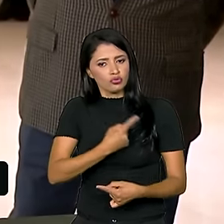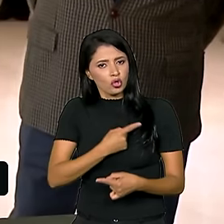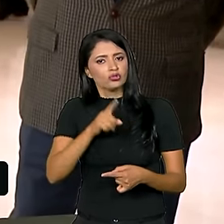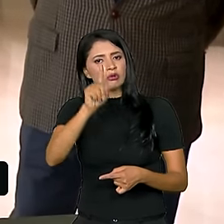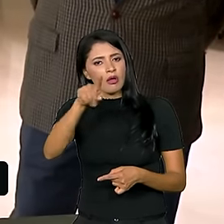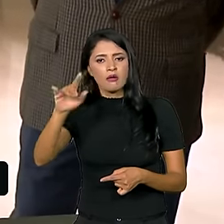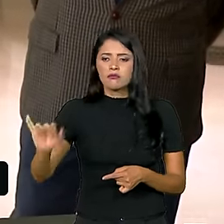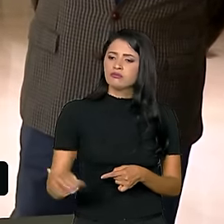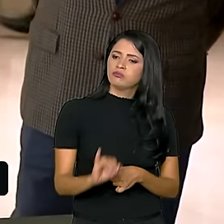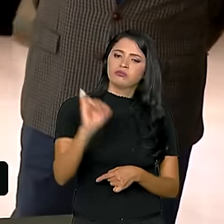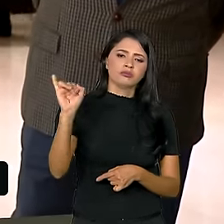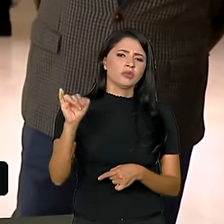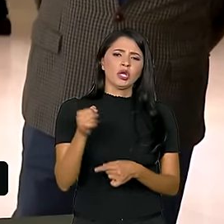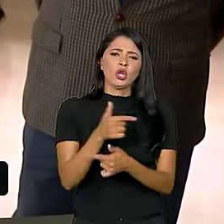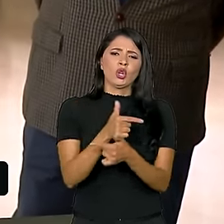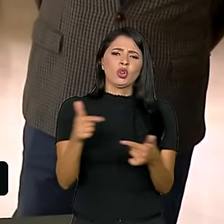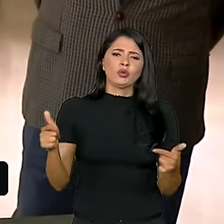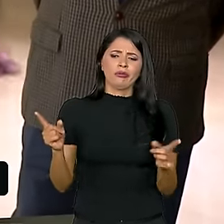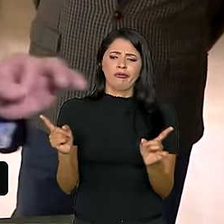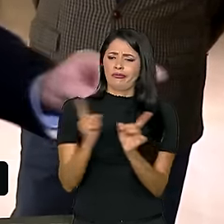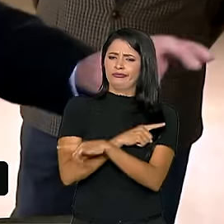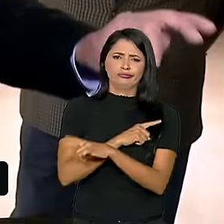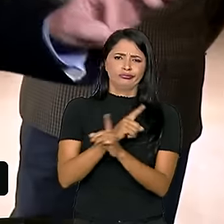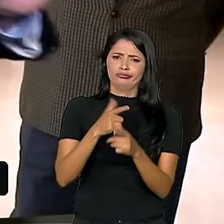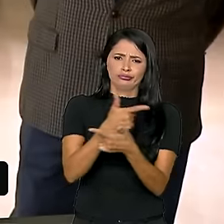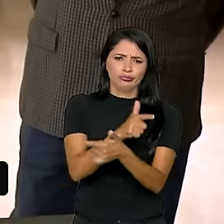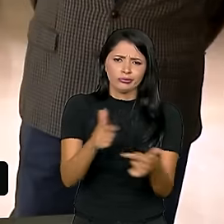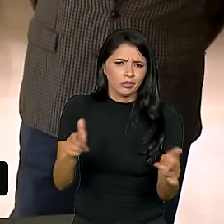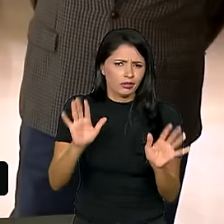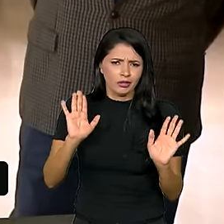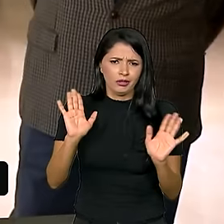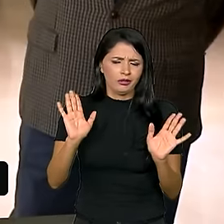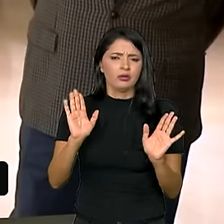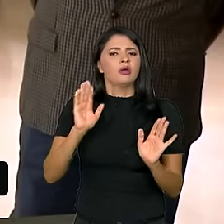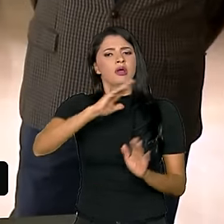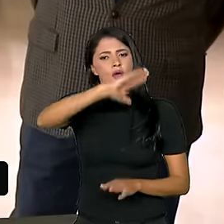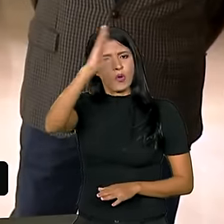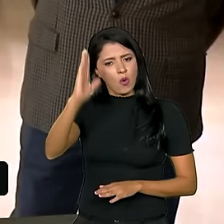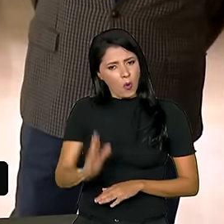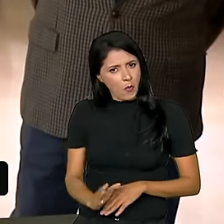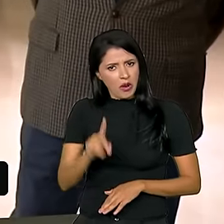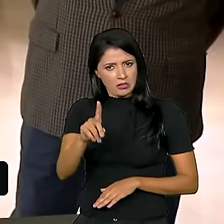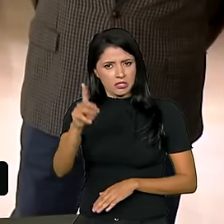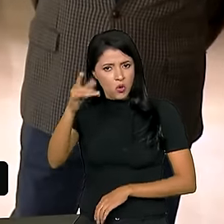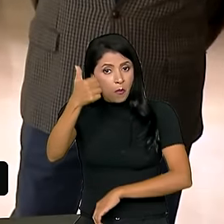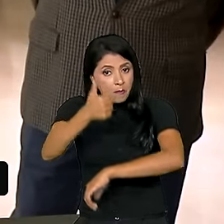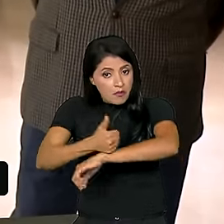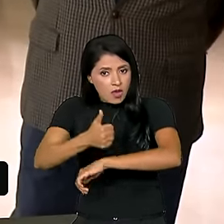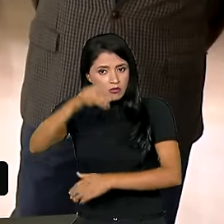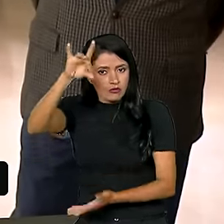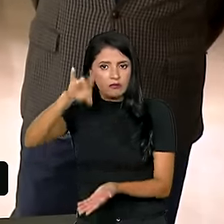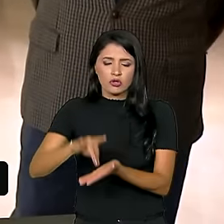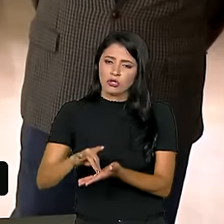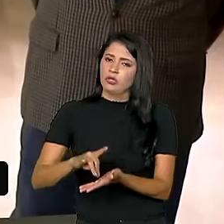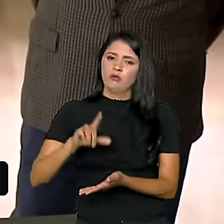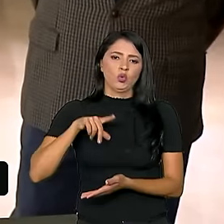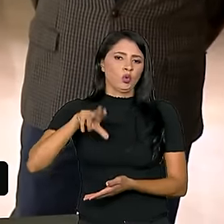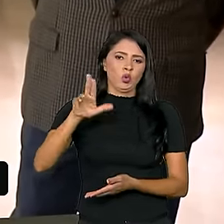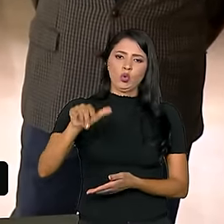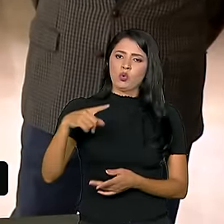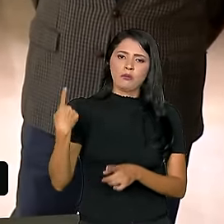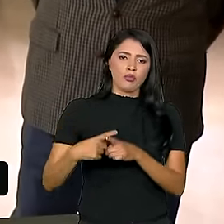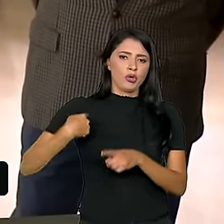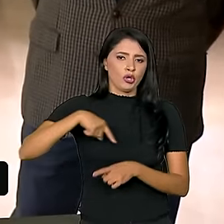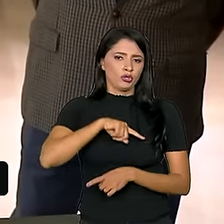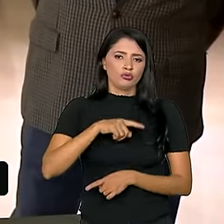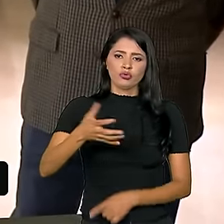importante. Não tem nenhuma contradição. Não tem nada. O Brasil não será membro efetivo da OPEP nunca, porque nós não